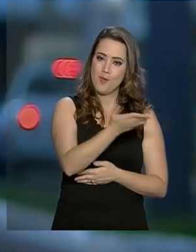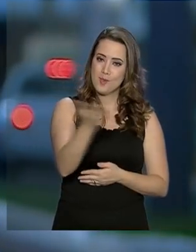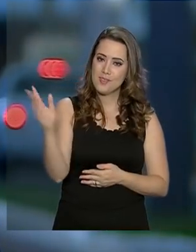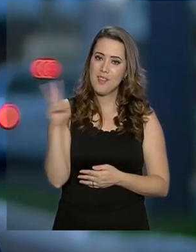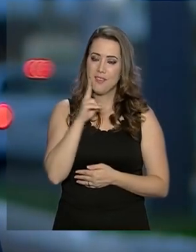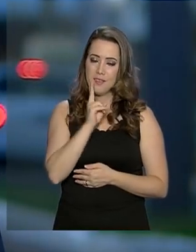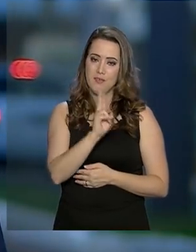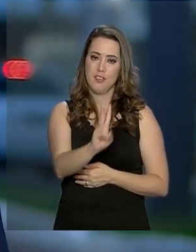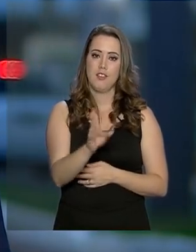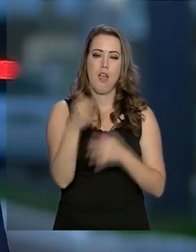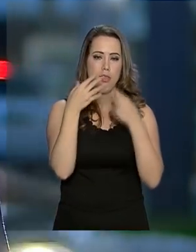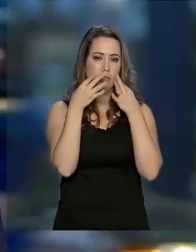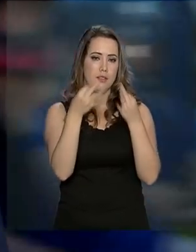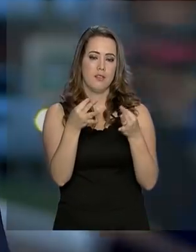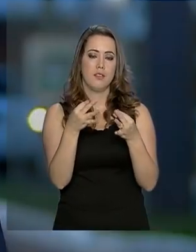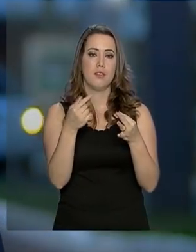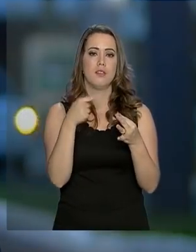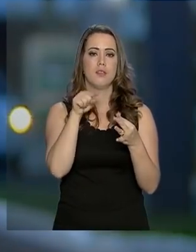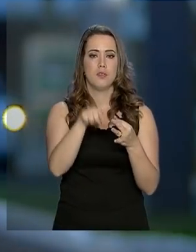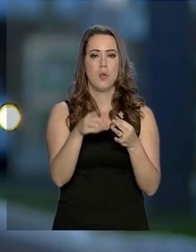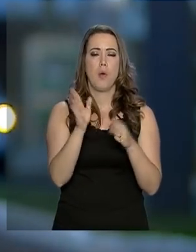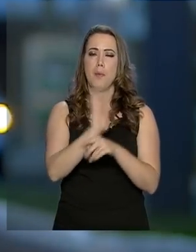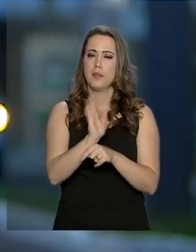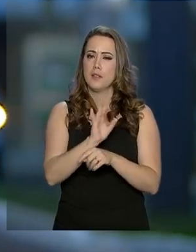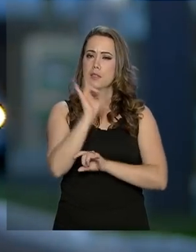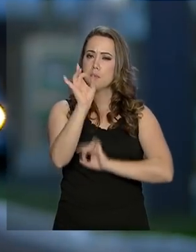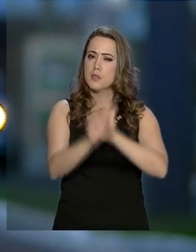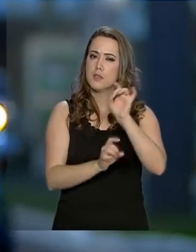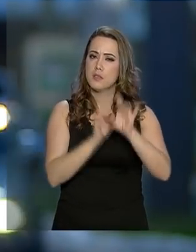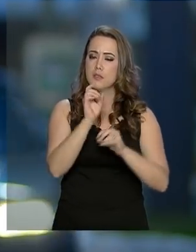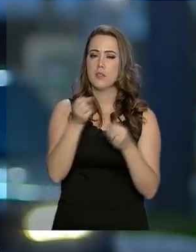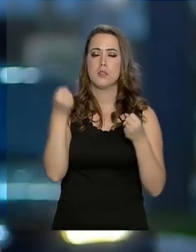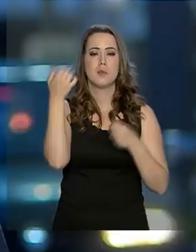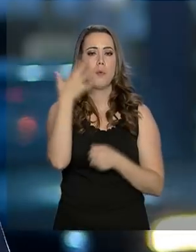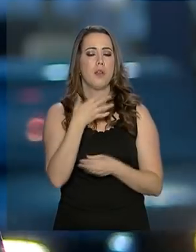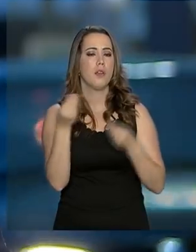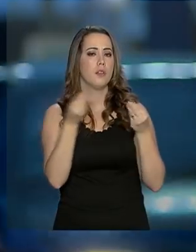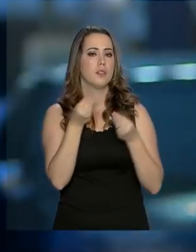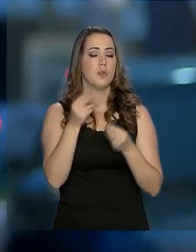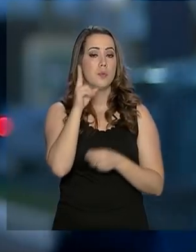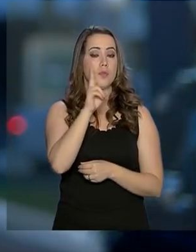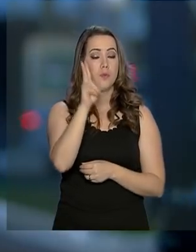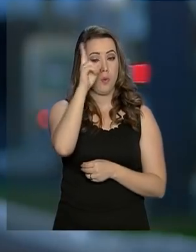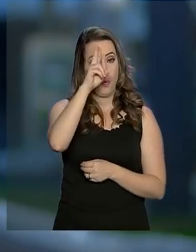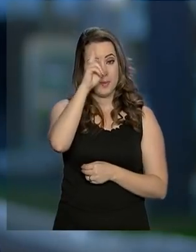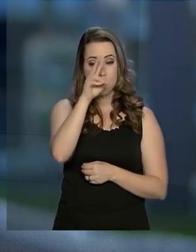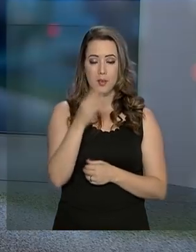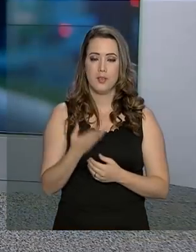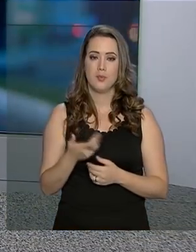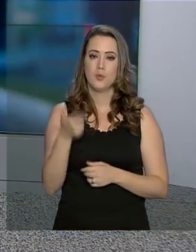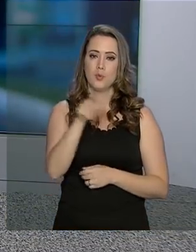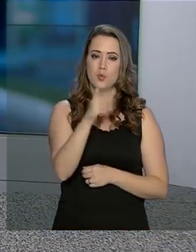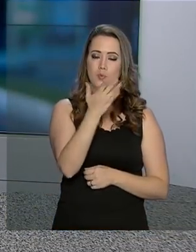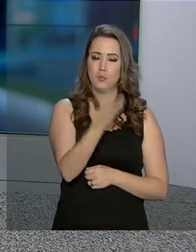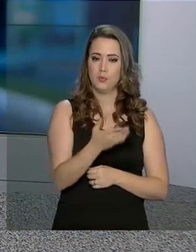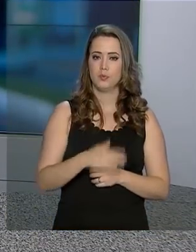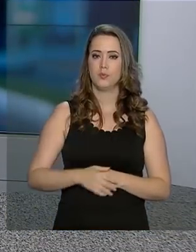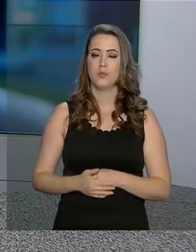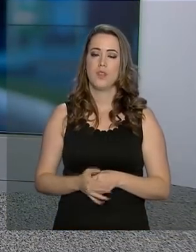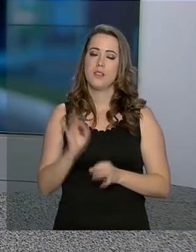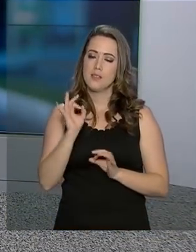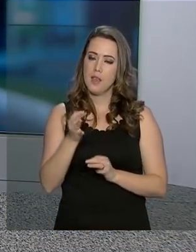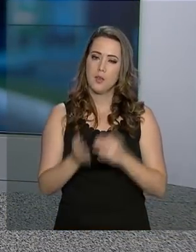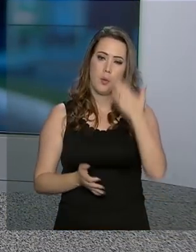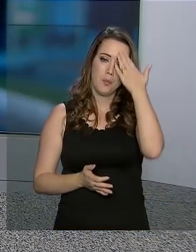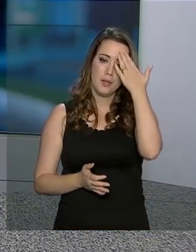todo mundo de olho no jornal, que vai ter uma matéria especial para contar um pouquinho sobre essa história. Voltamos com você, Alessandra. Muito obrigada,